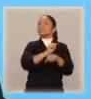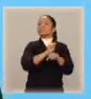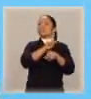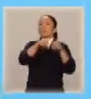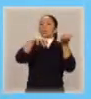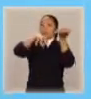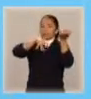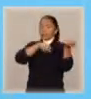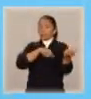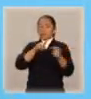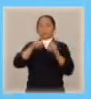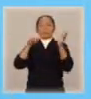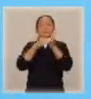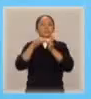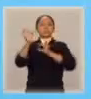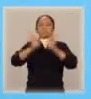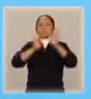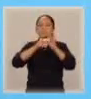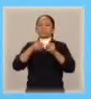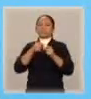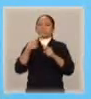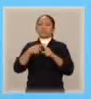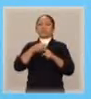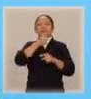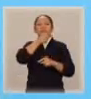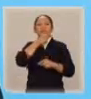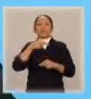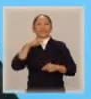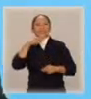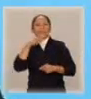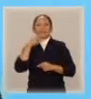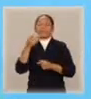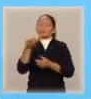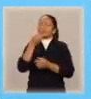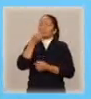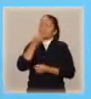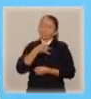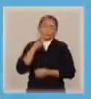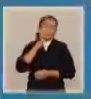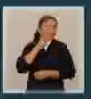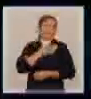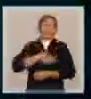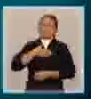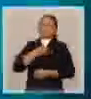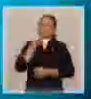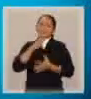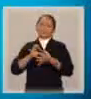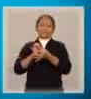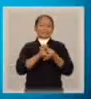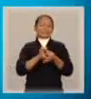senadora, o laço de amor entre avós e netos não deve nunca ser desfeito.